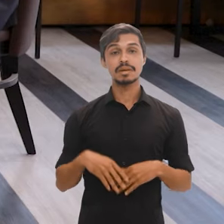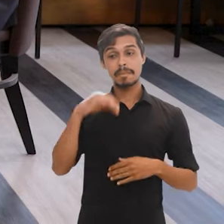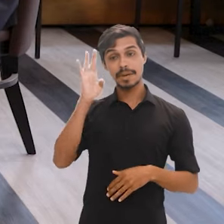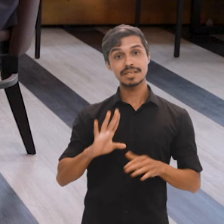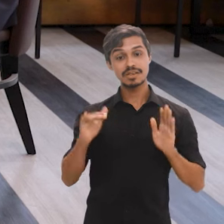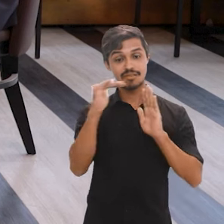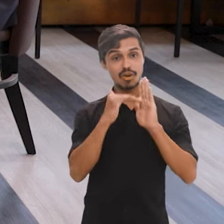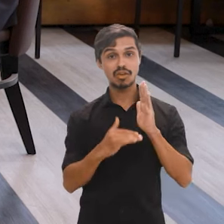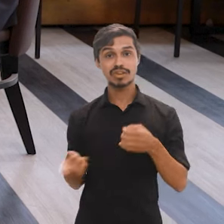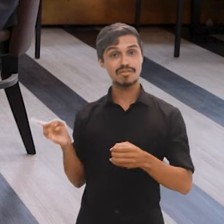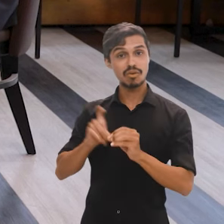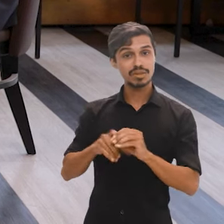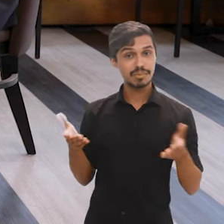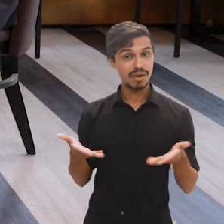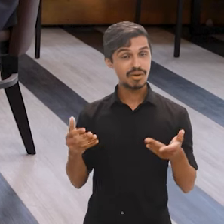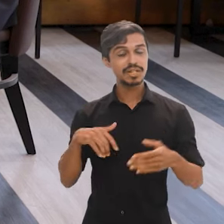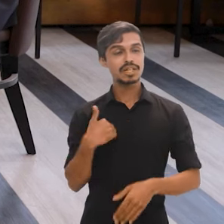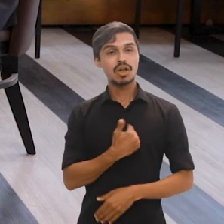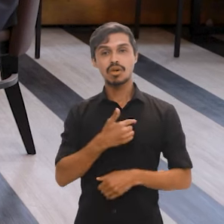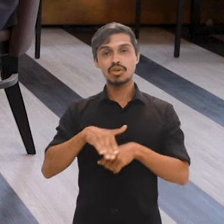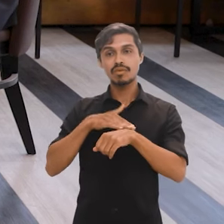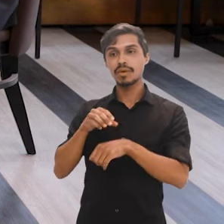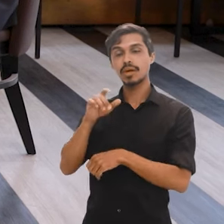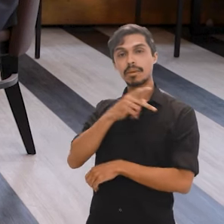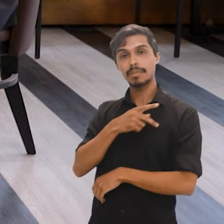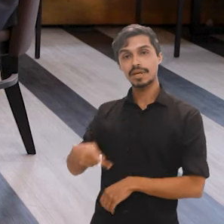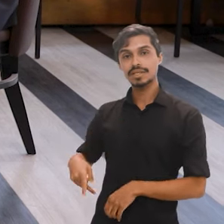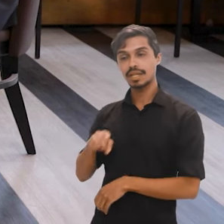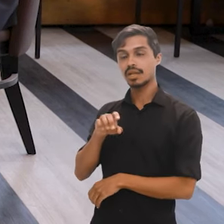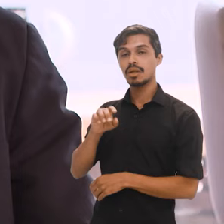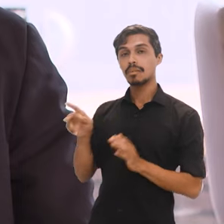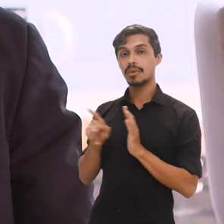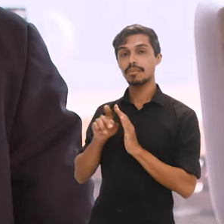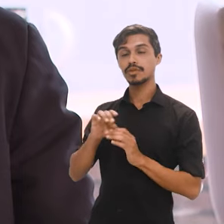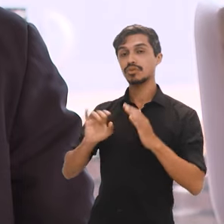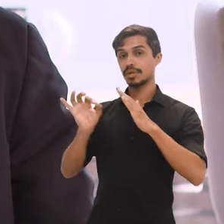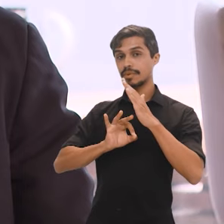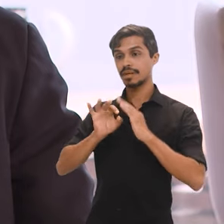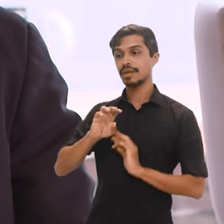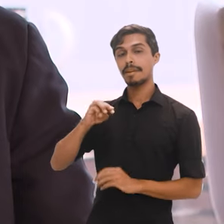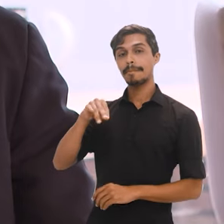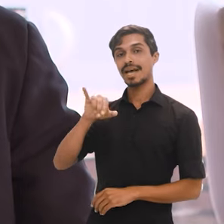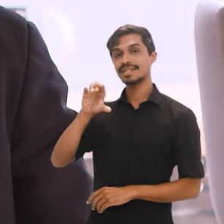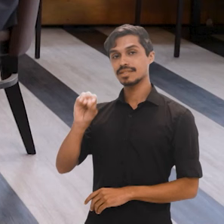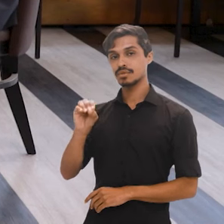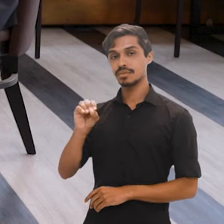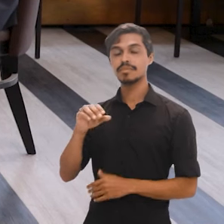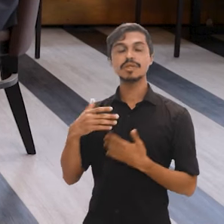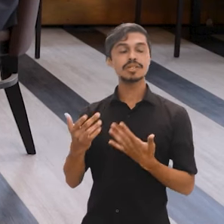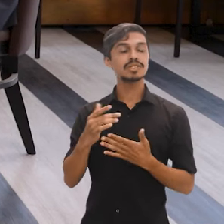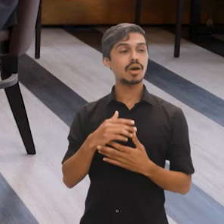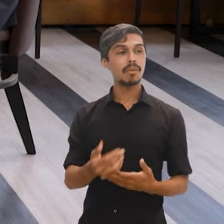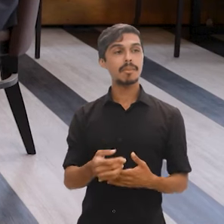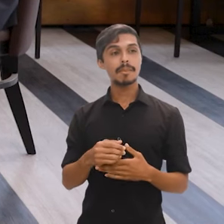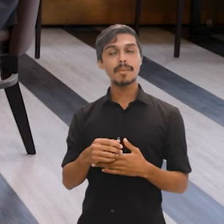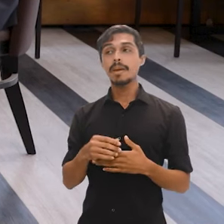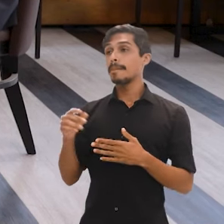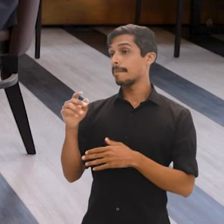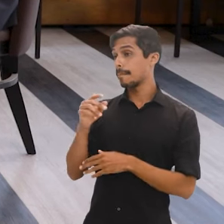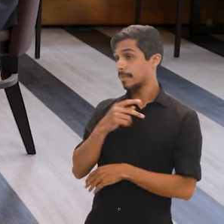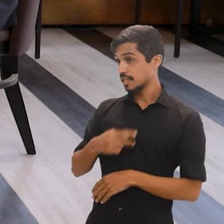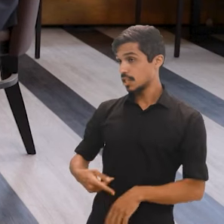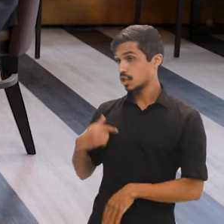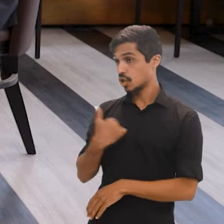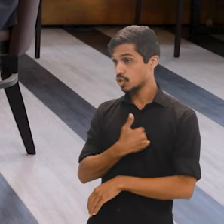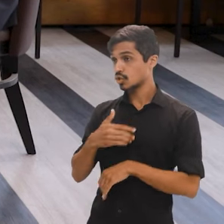Brasil em pauta já está de volta e a conversa hoje é com o presidente do IBGE, Márcio Poshman. Bom, presidente, como falamos